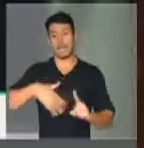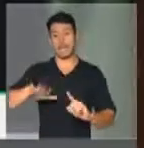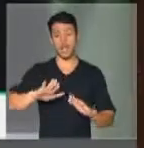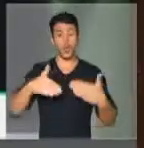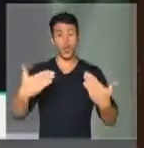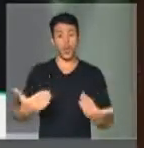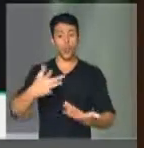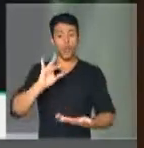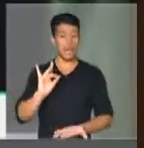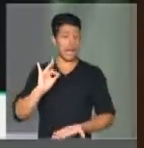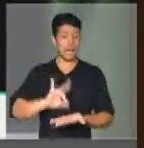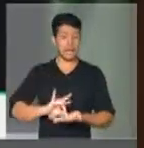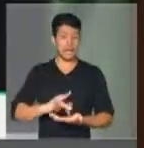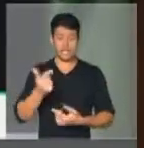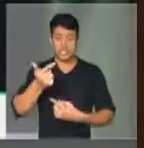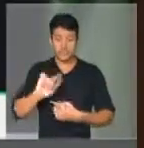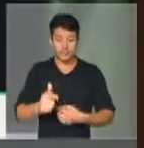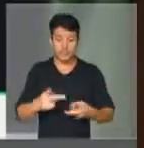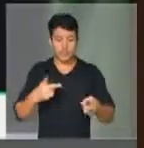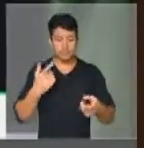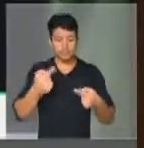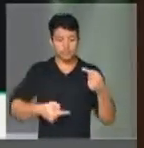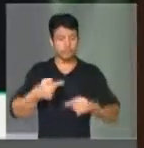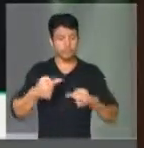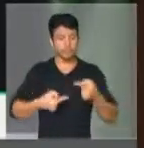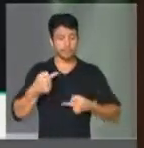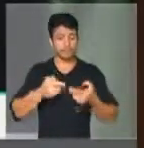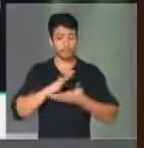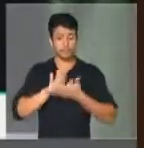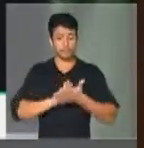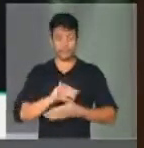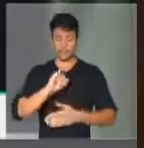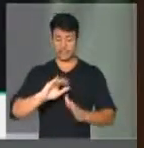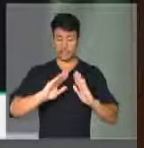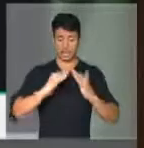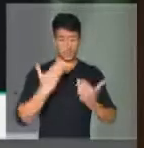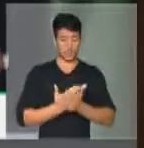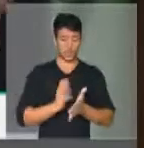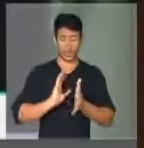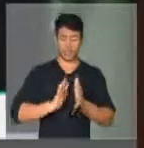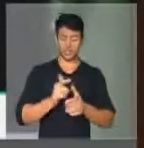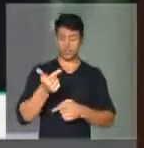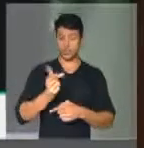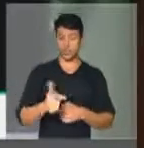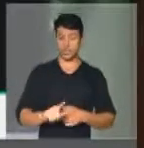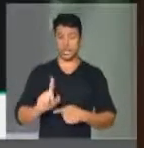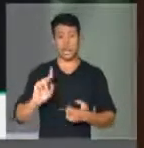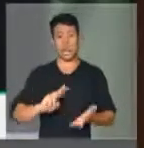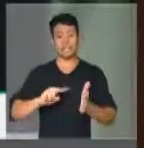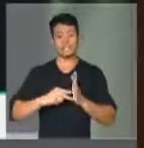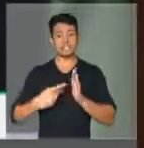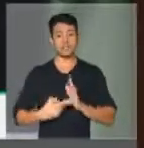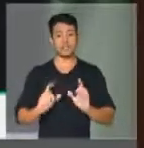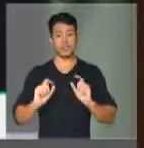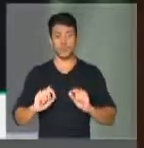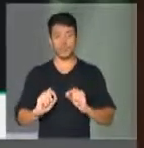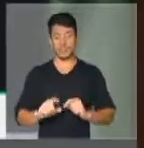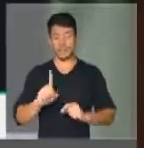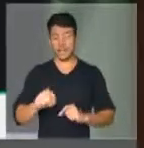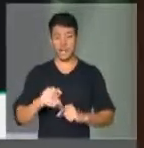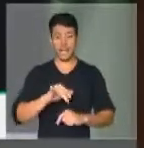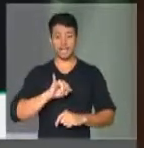realidade não pode ser debatida. Uma escola sem partido, na verdade, é uma